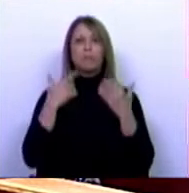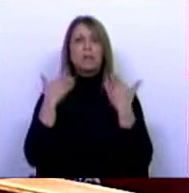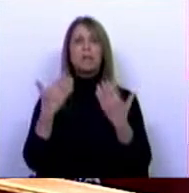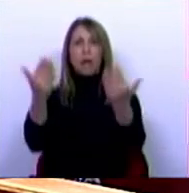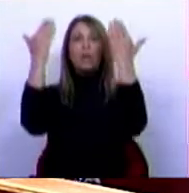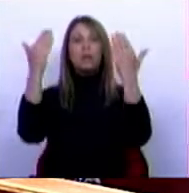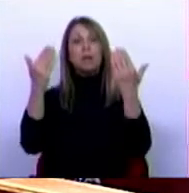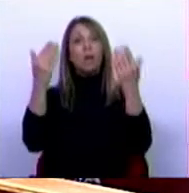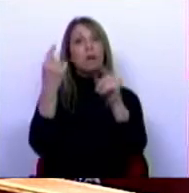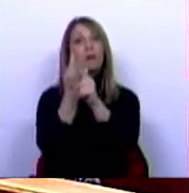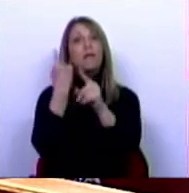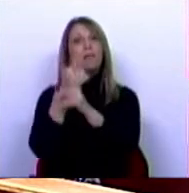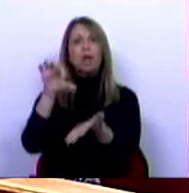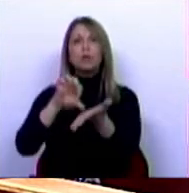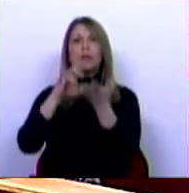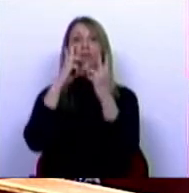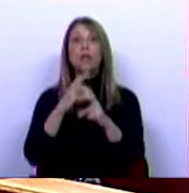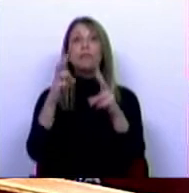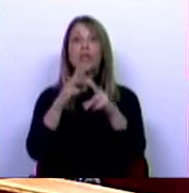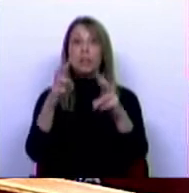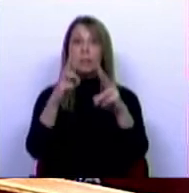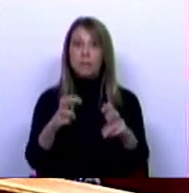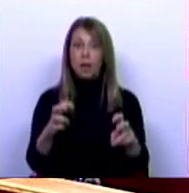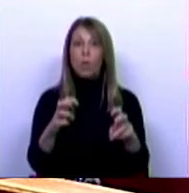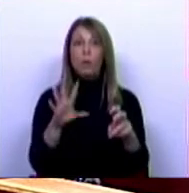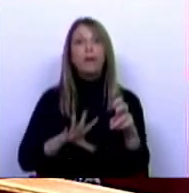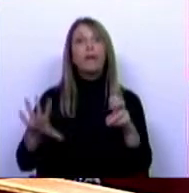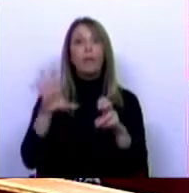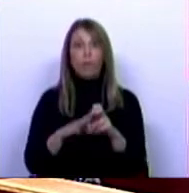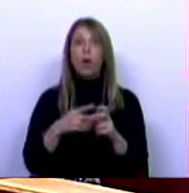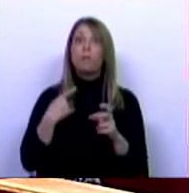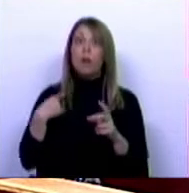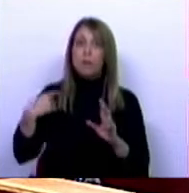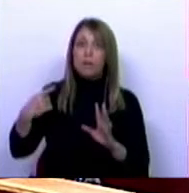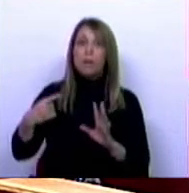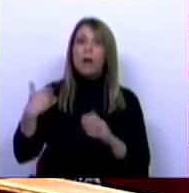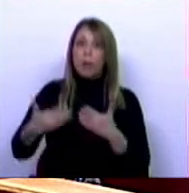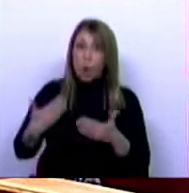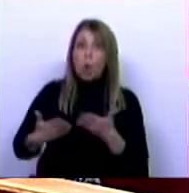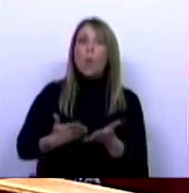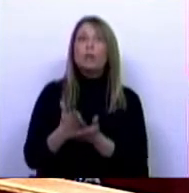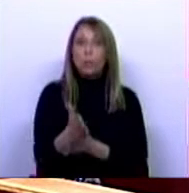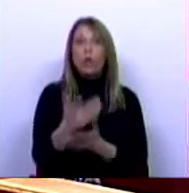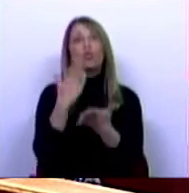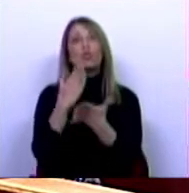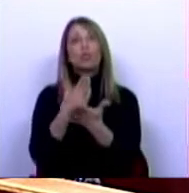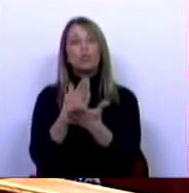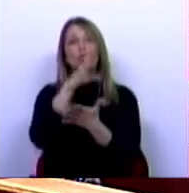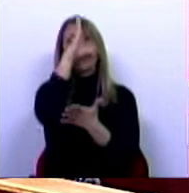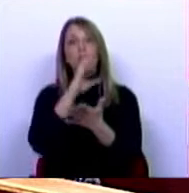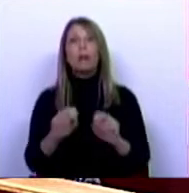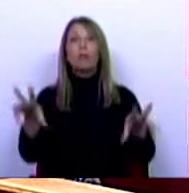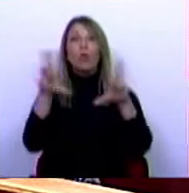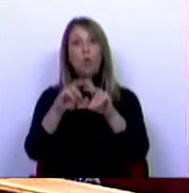aos diversos centros de investigação que têm vindo de forma sistemática e rigorosa a estudar o Estado Novo, saudar